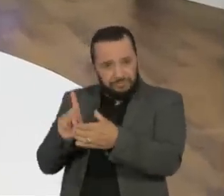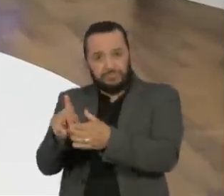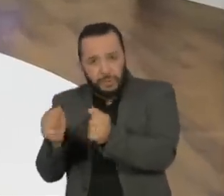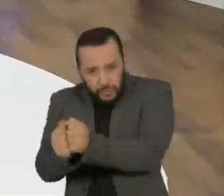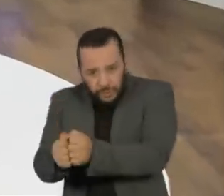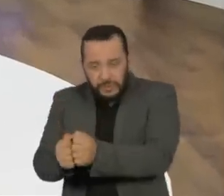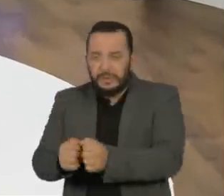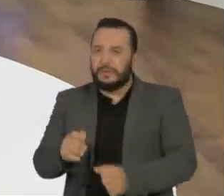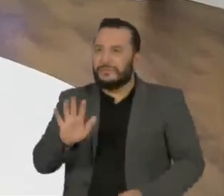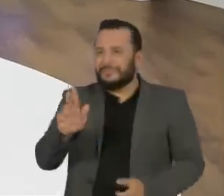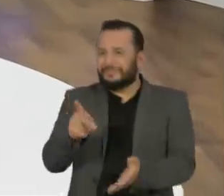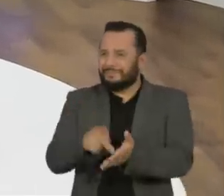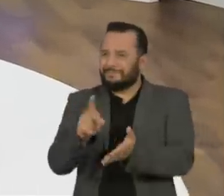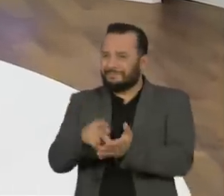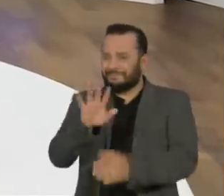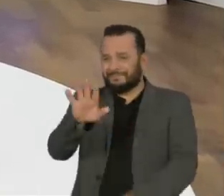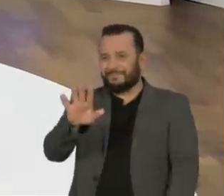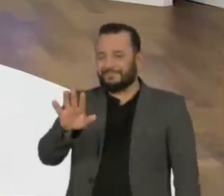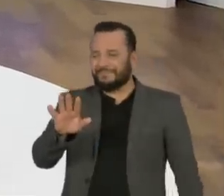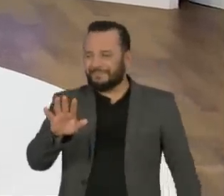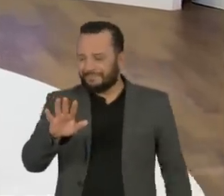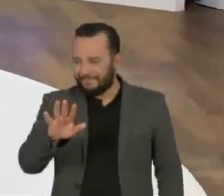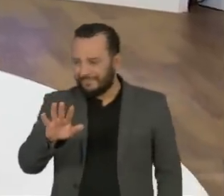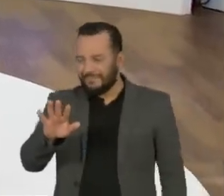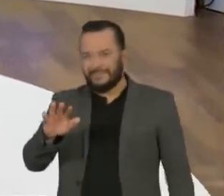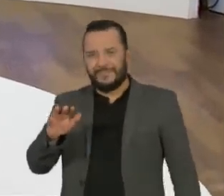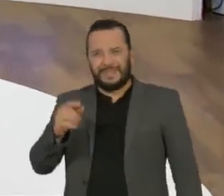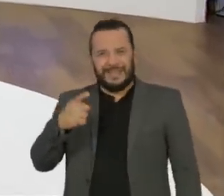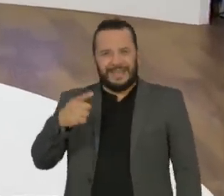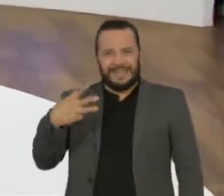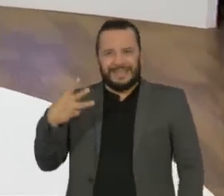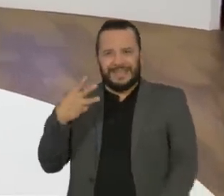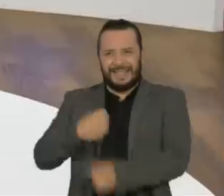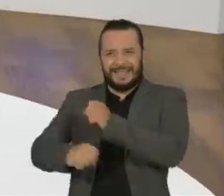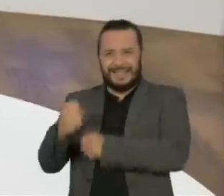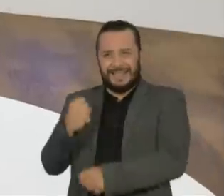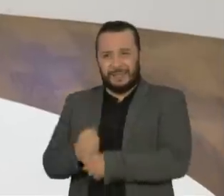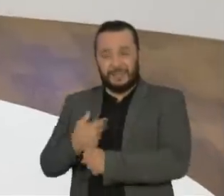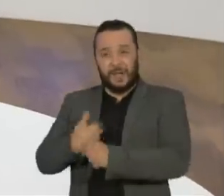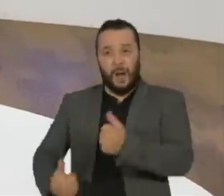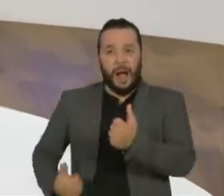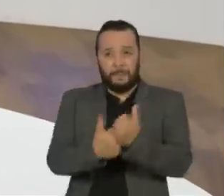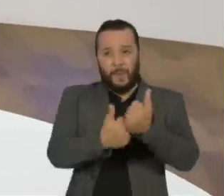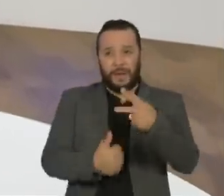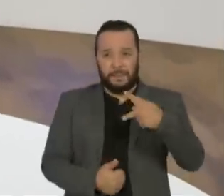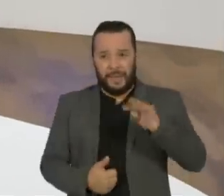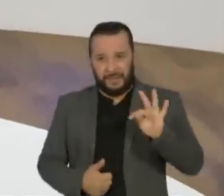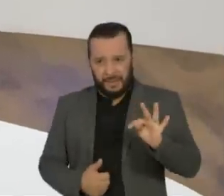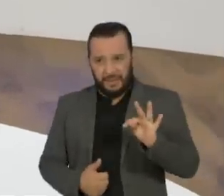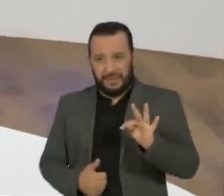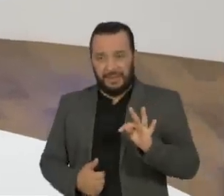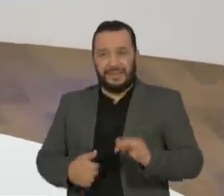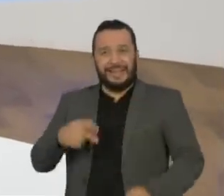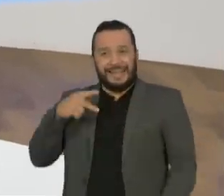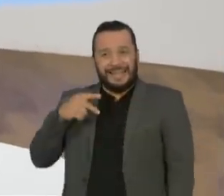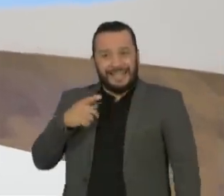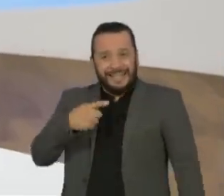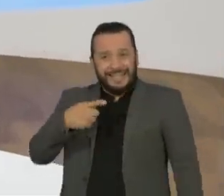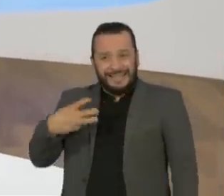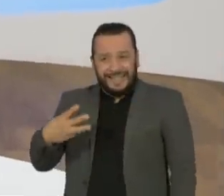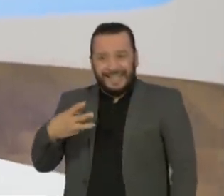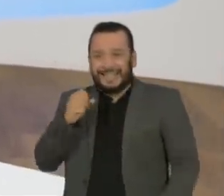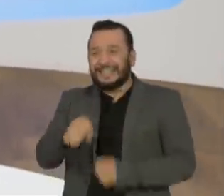simbologia de todos esses... Eram 13 anos que eu apoiei o PT e de toda aquela patrulha que